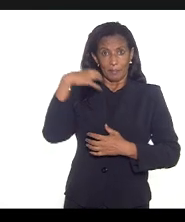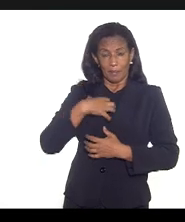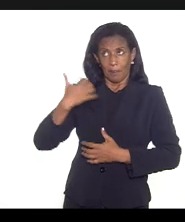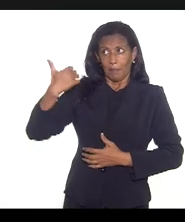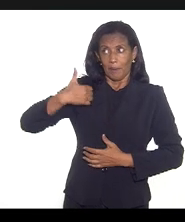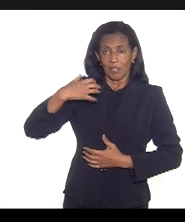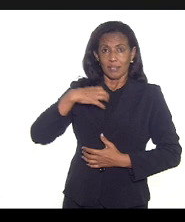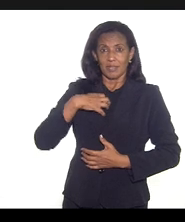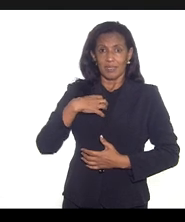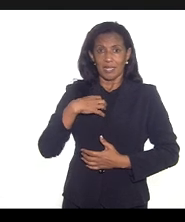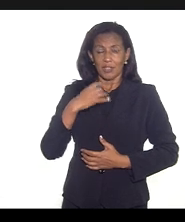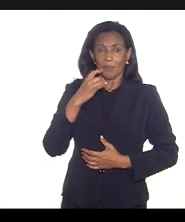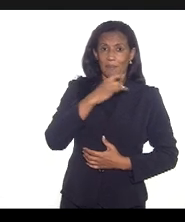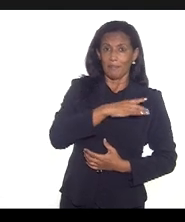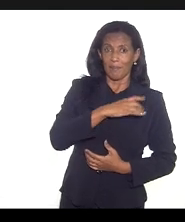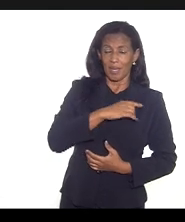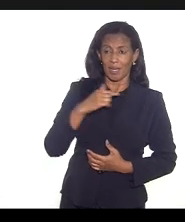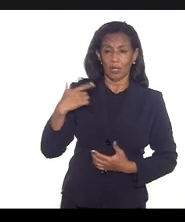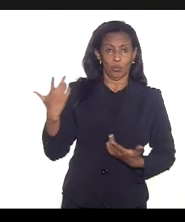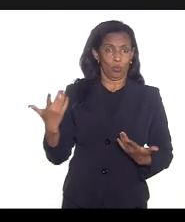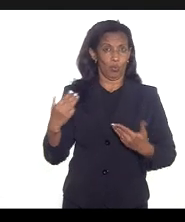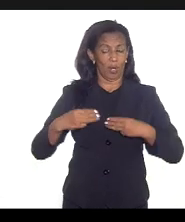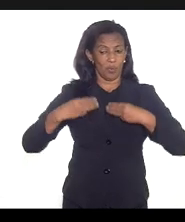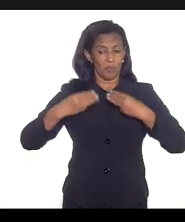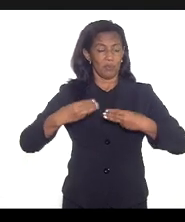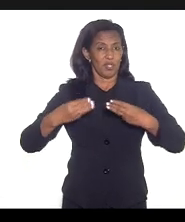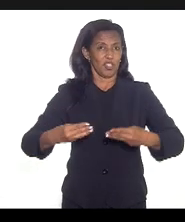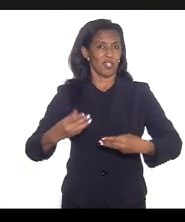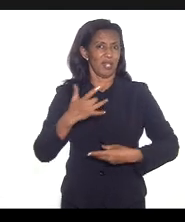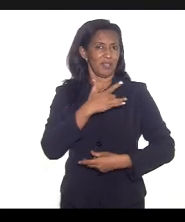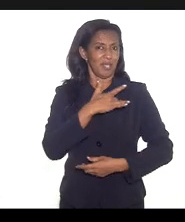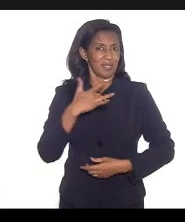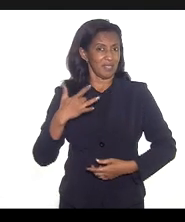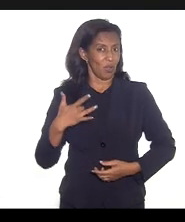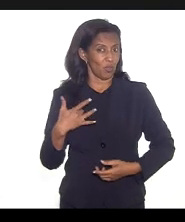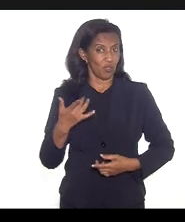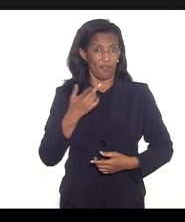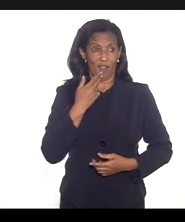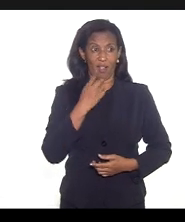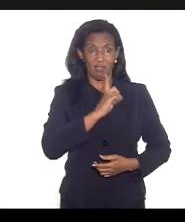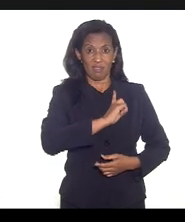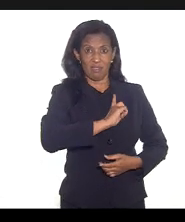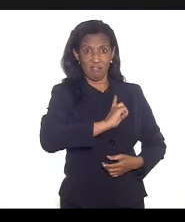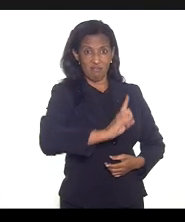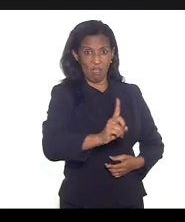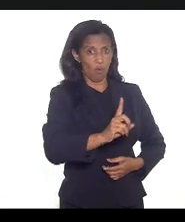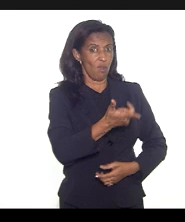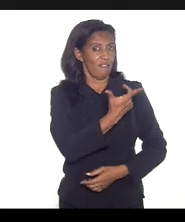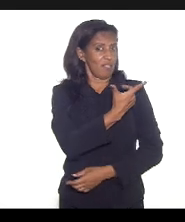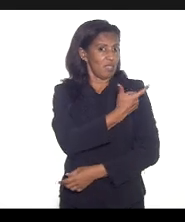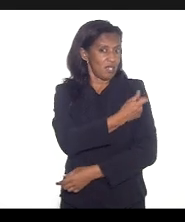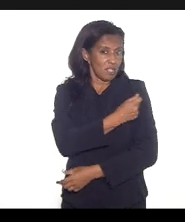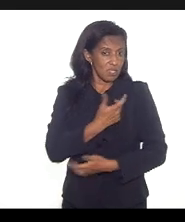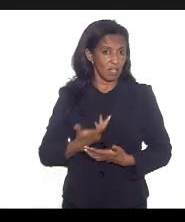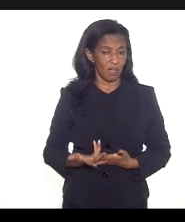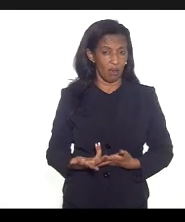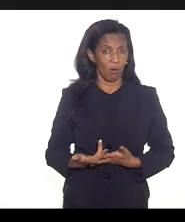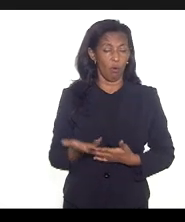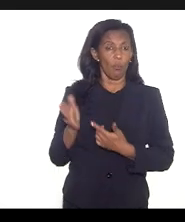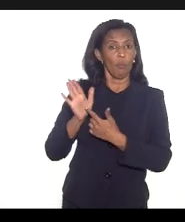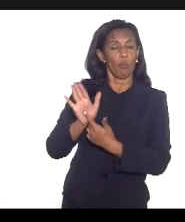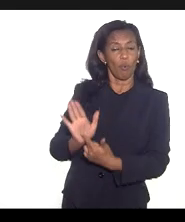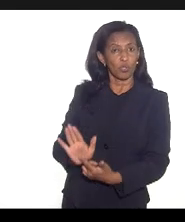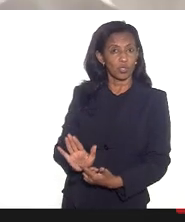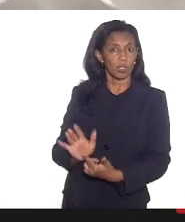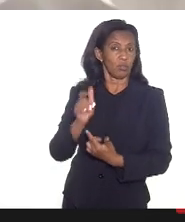uma indicação do Ministério da Saúde pela não adesão à vacinação indicando